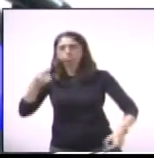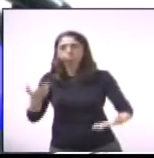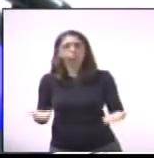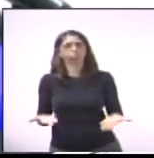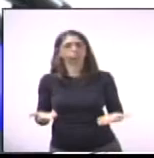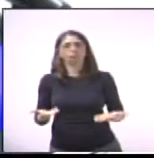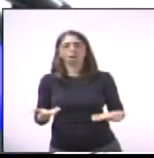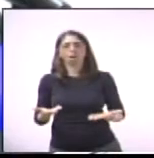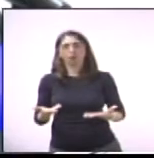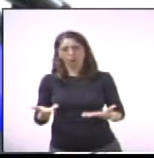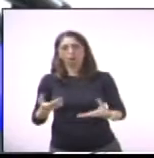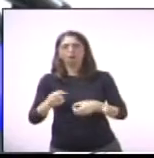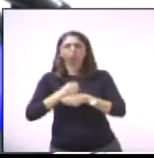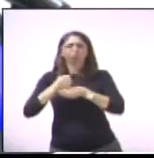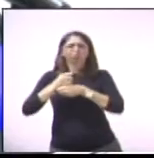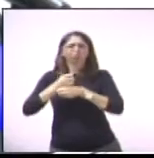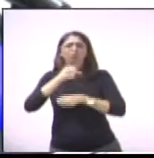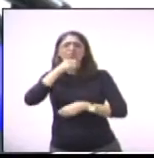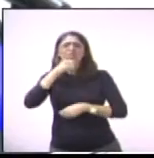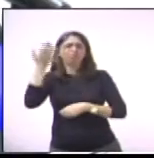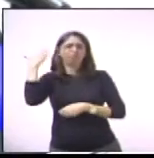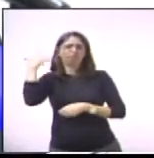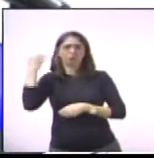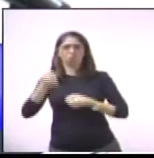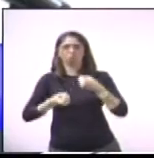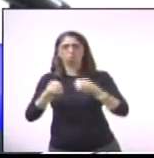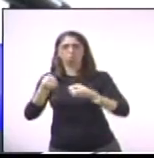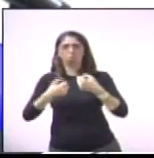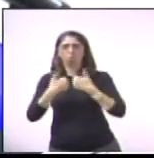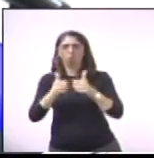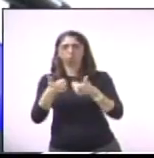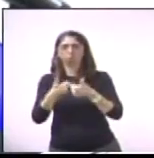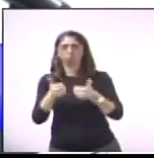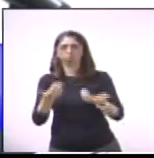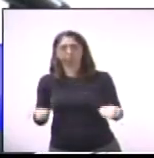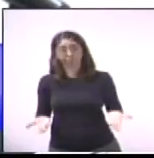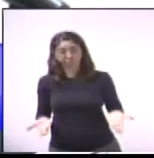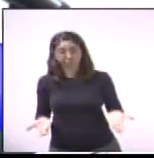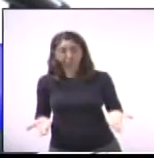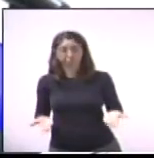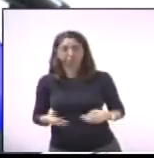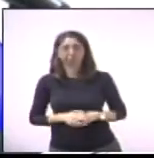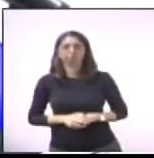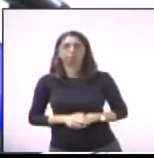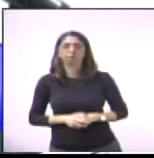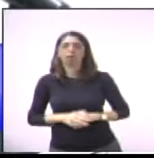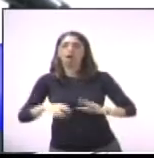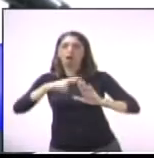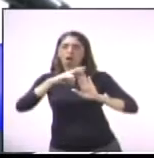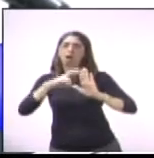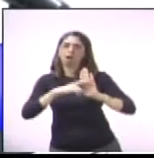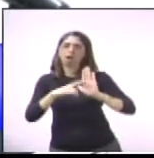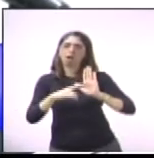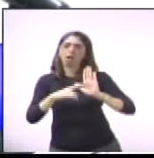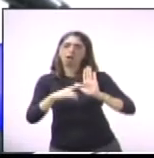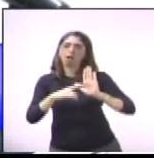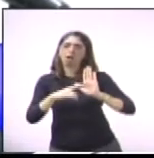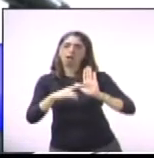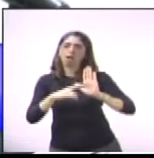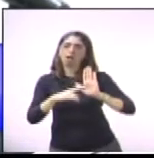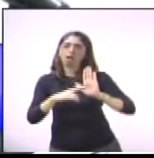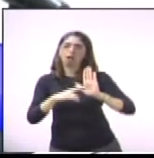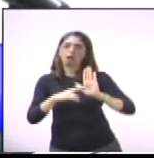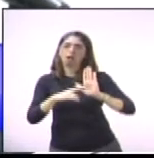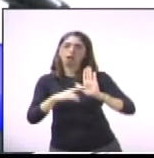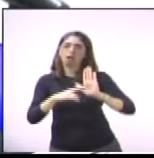compatível para o transporte. A área de transporte é um tema que eu trabalhei durante sete anos